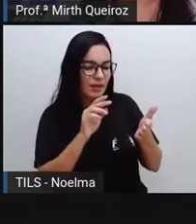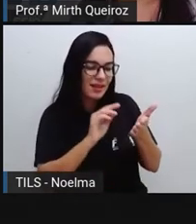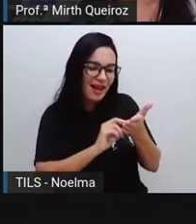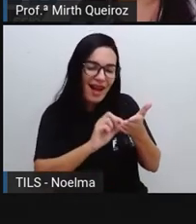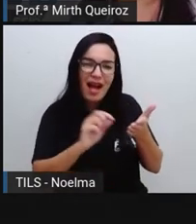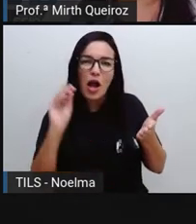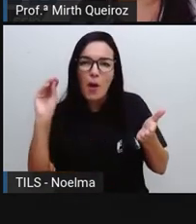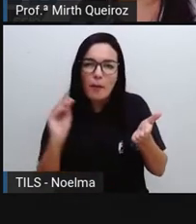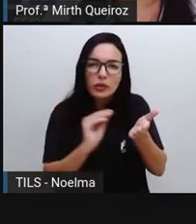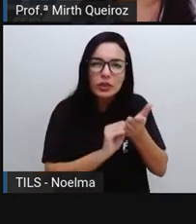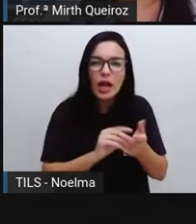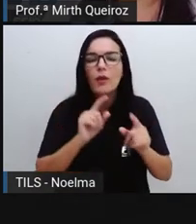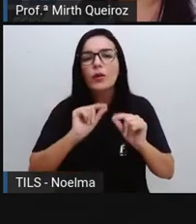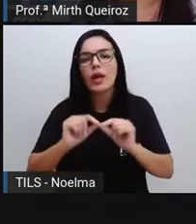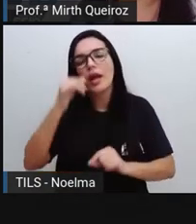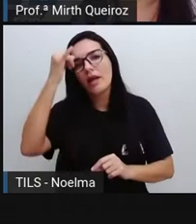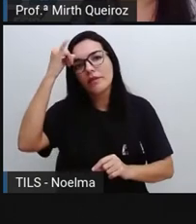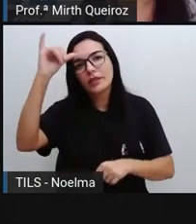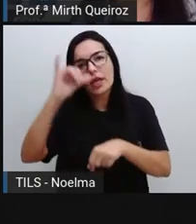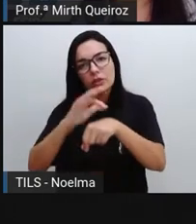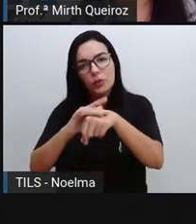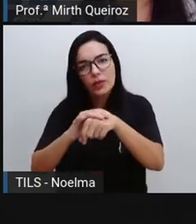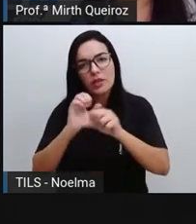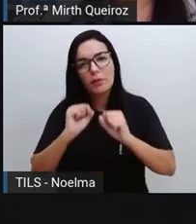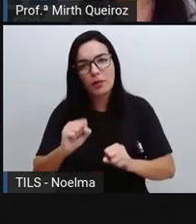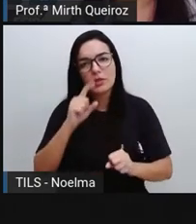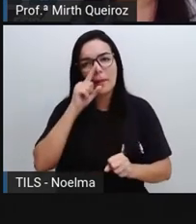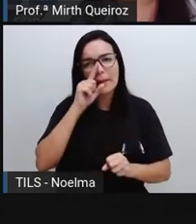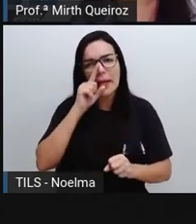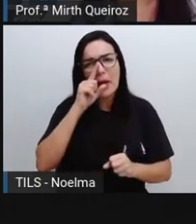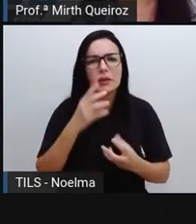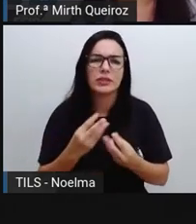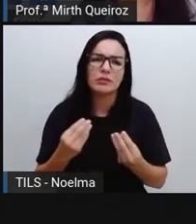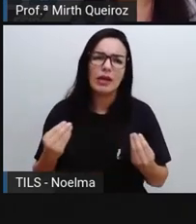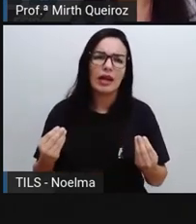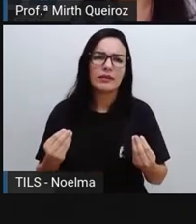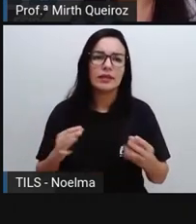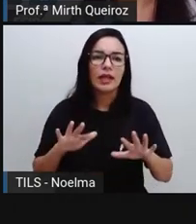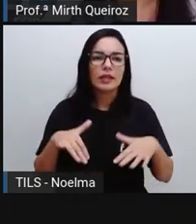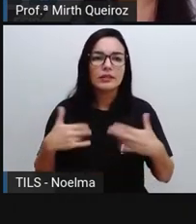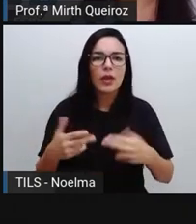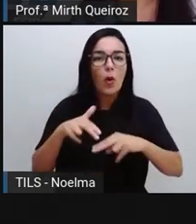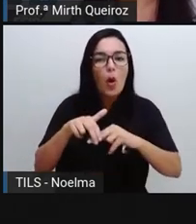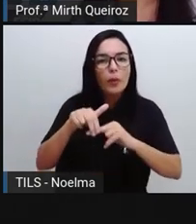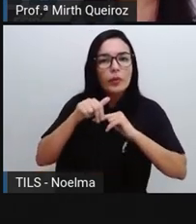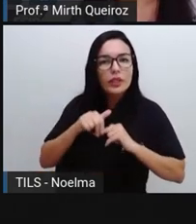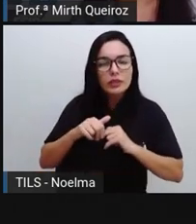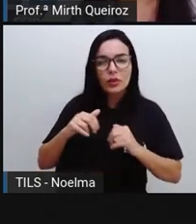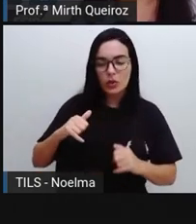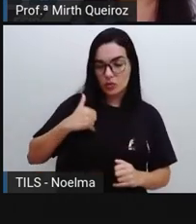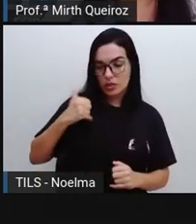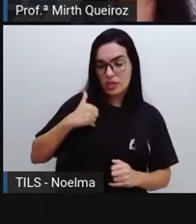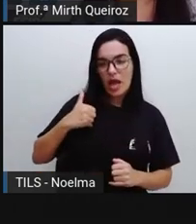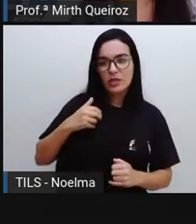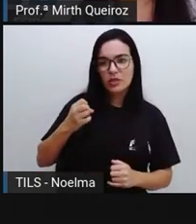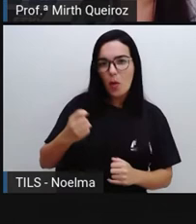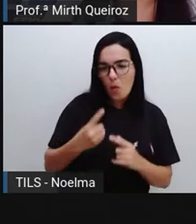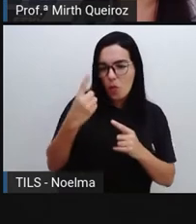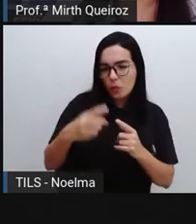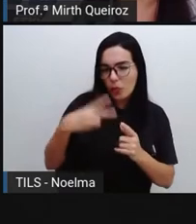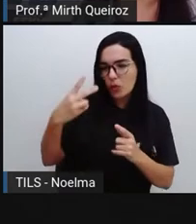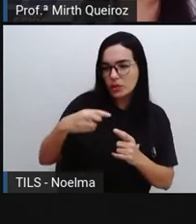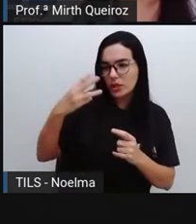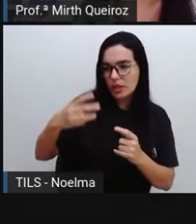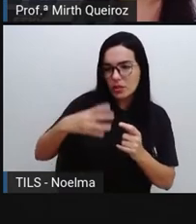para evitar doenças que podem ser muito graves. Por isso que nos primeiros anos de vida a gente vacina